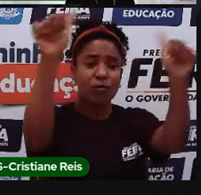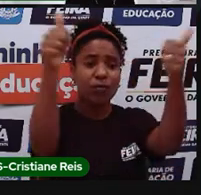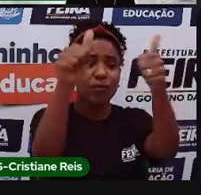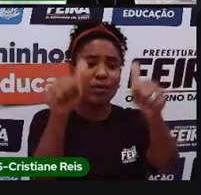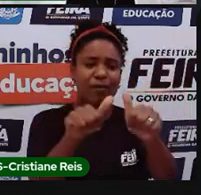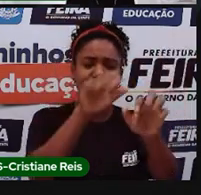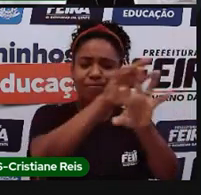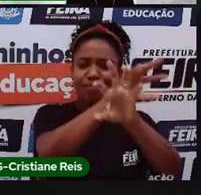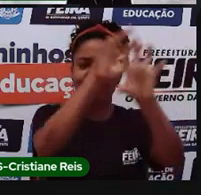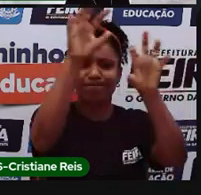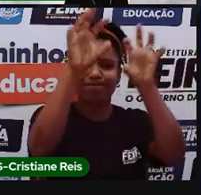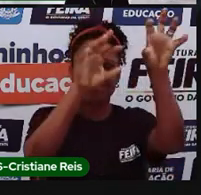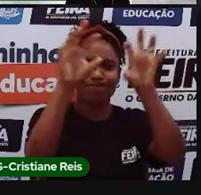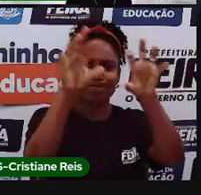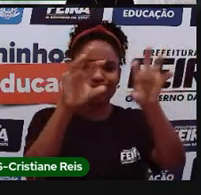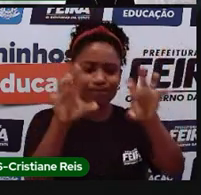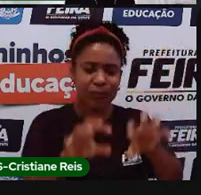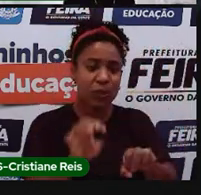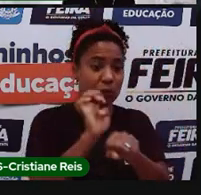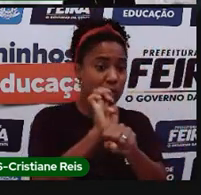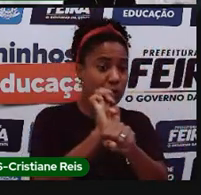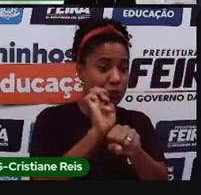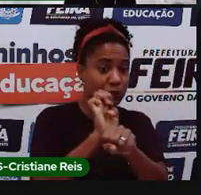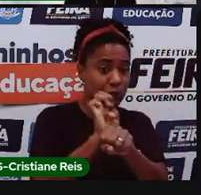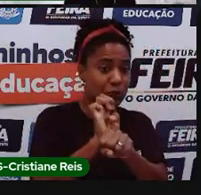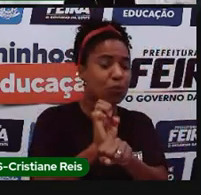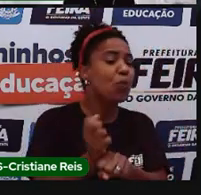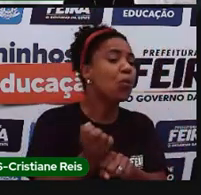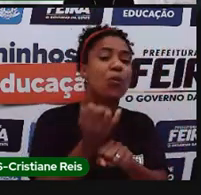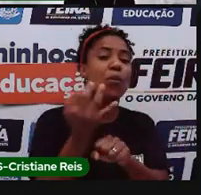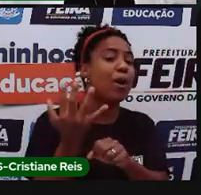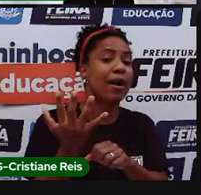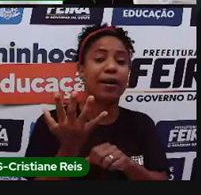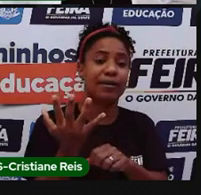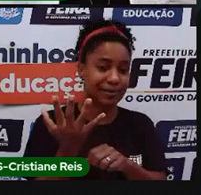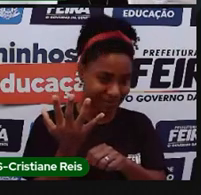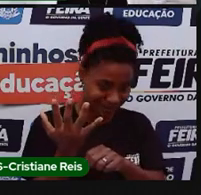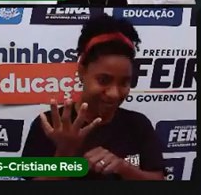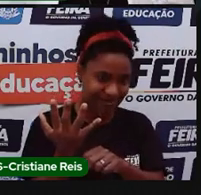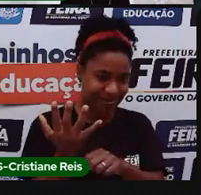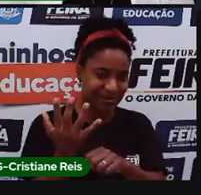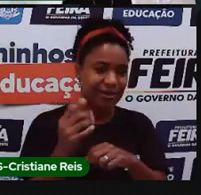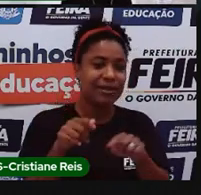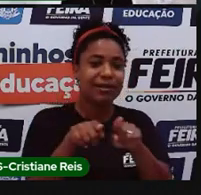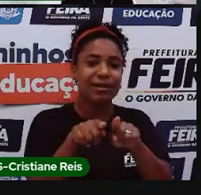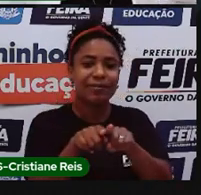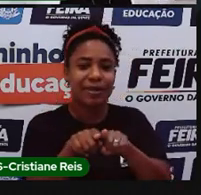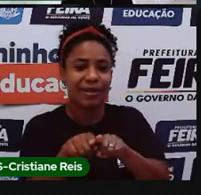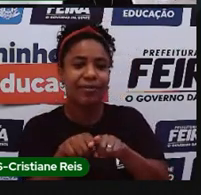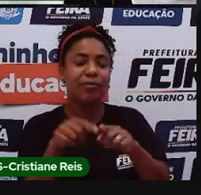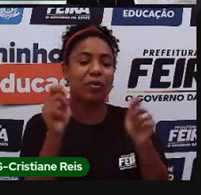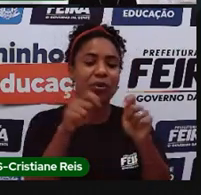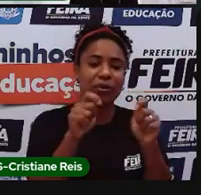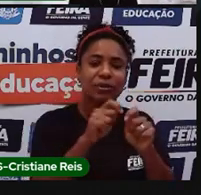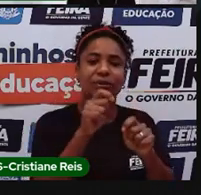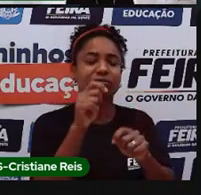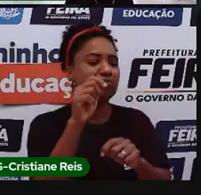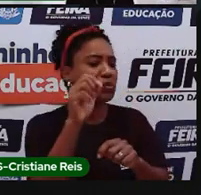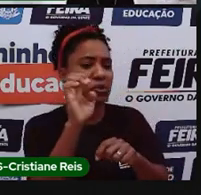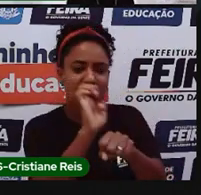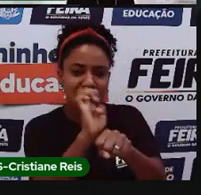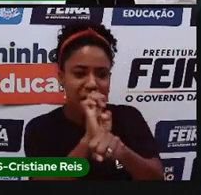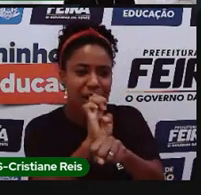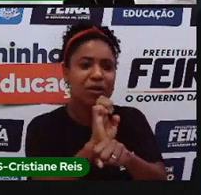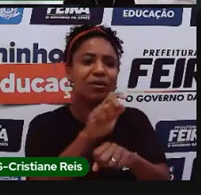a gente entender quais são os estados que tem. E aí, você pode trabalhar diversas coisas, como as siglas, né, de cada estado, as